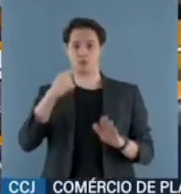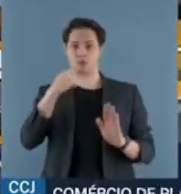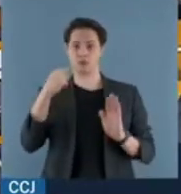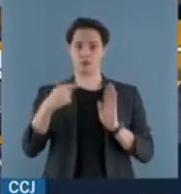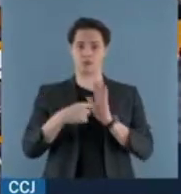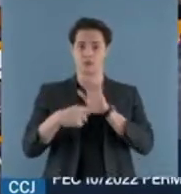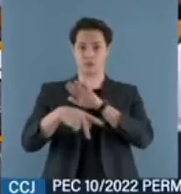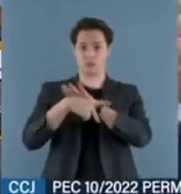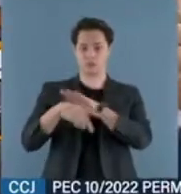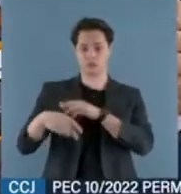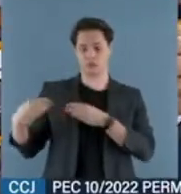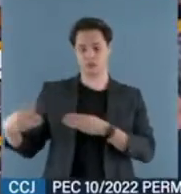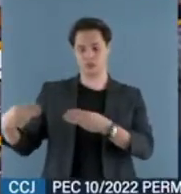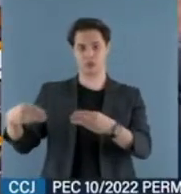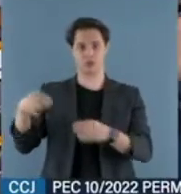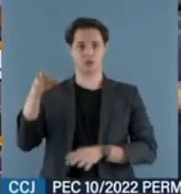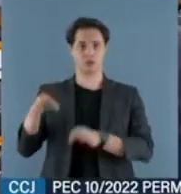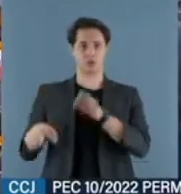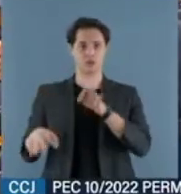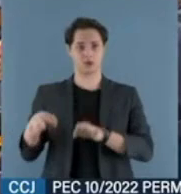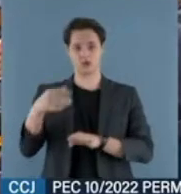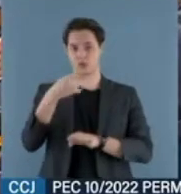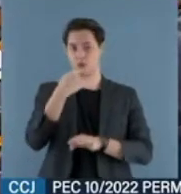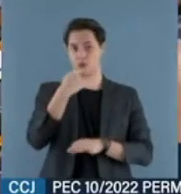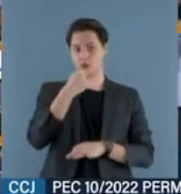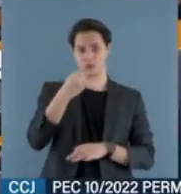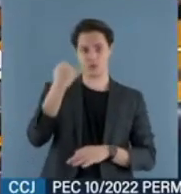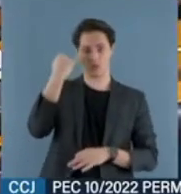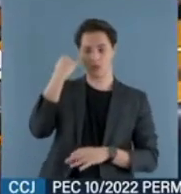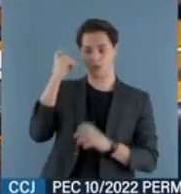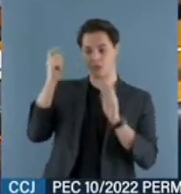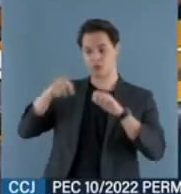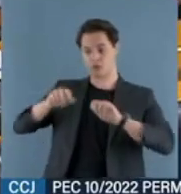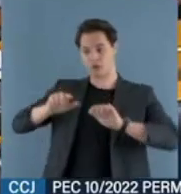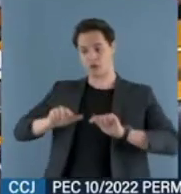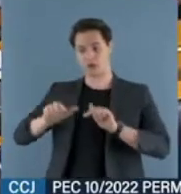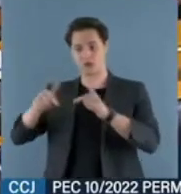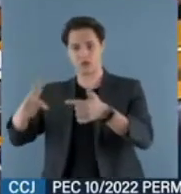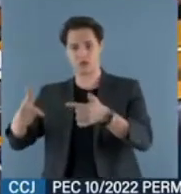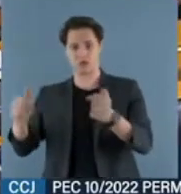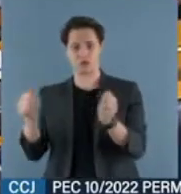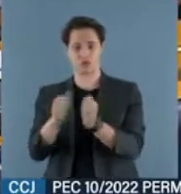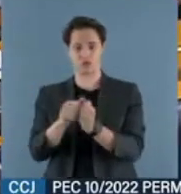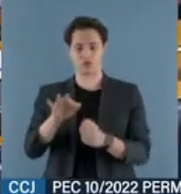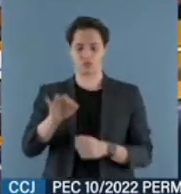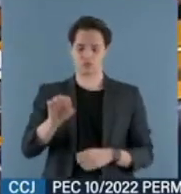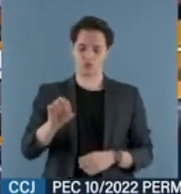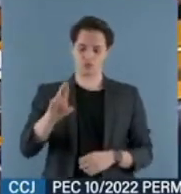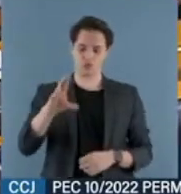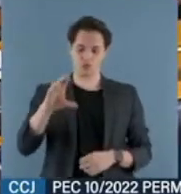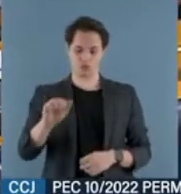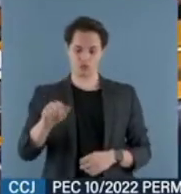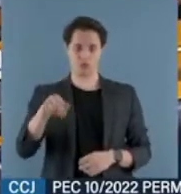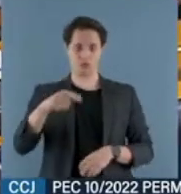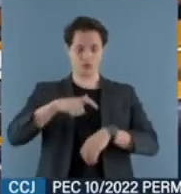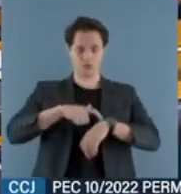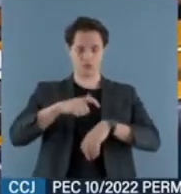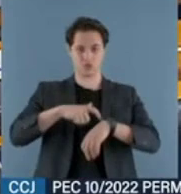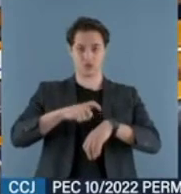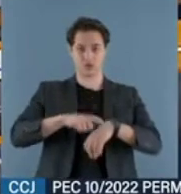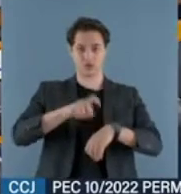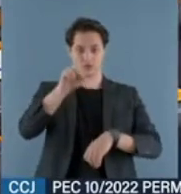Ministério da Justiça, falando que poderia intervir com a Força Nacional, tão somente às 17h45